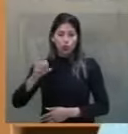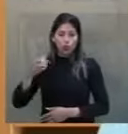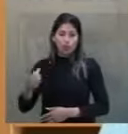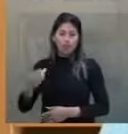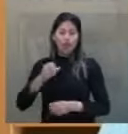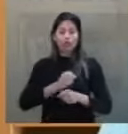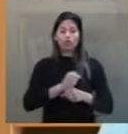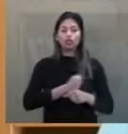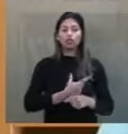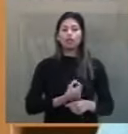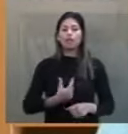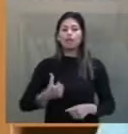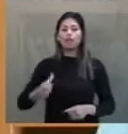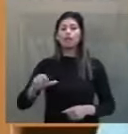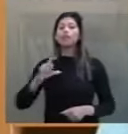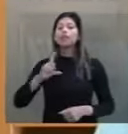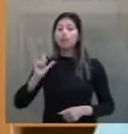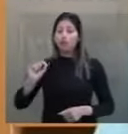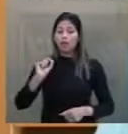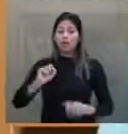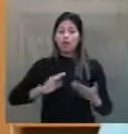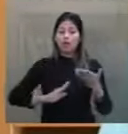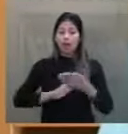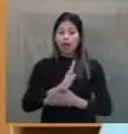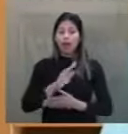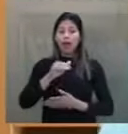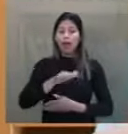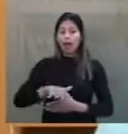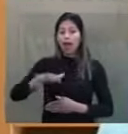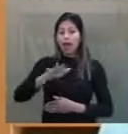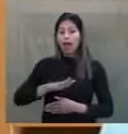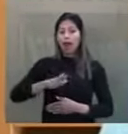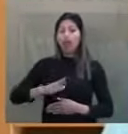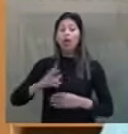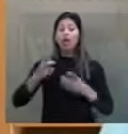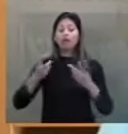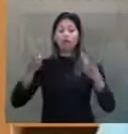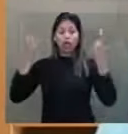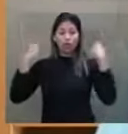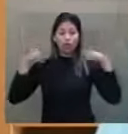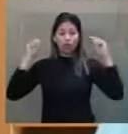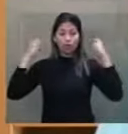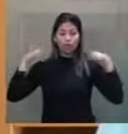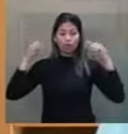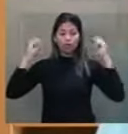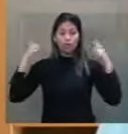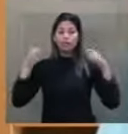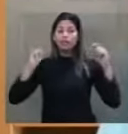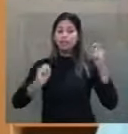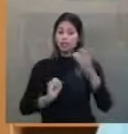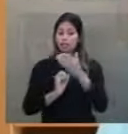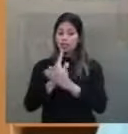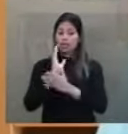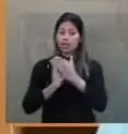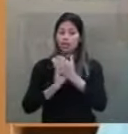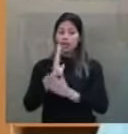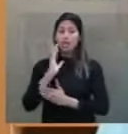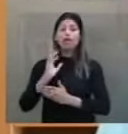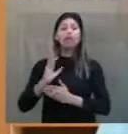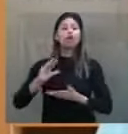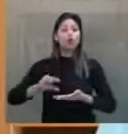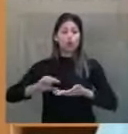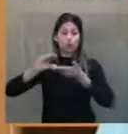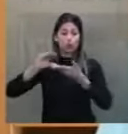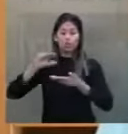regulamentação da profissão de educação física e cria os Conselhos Federal